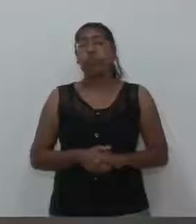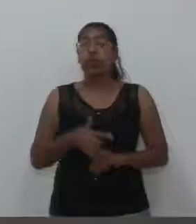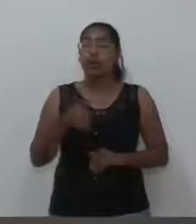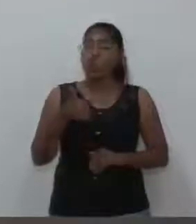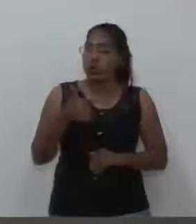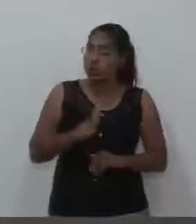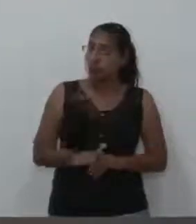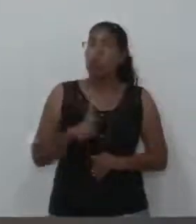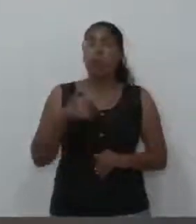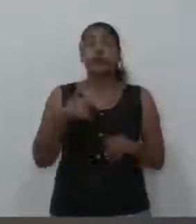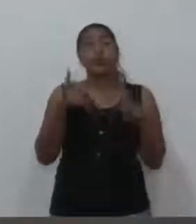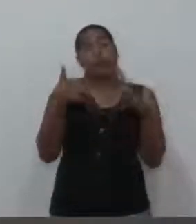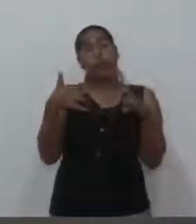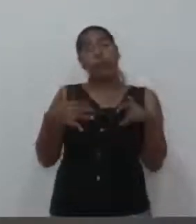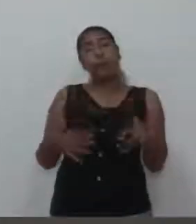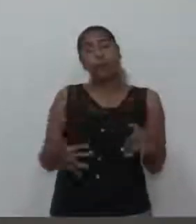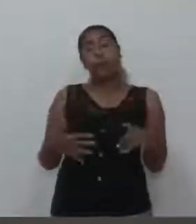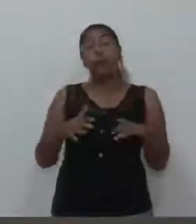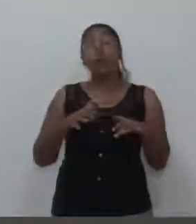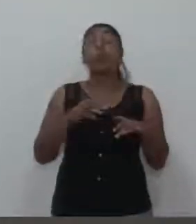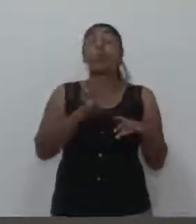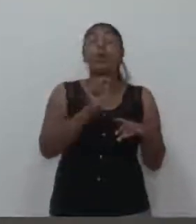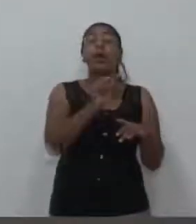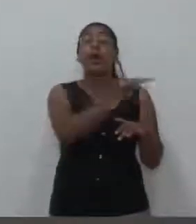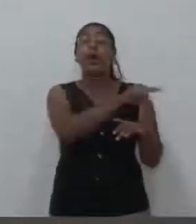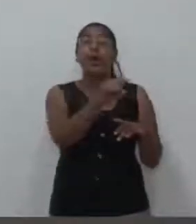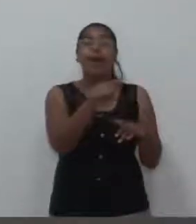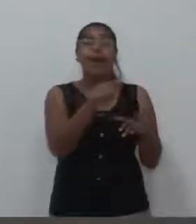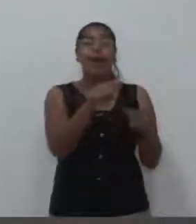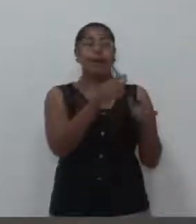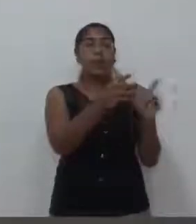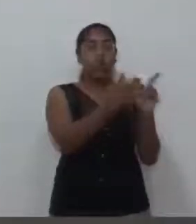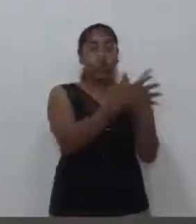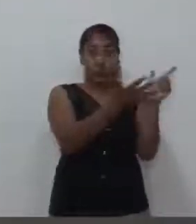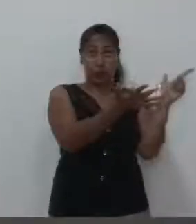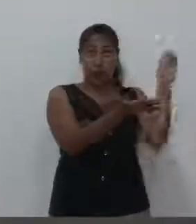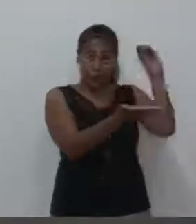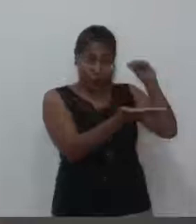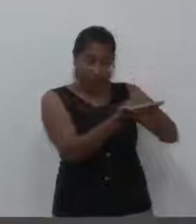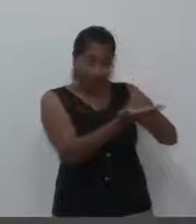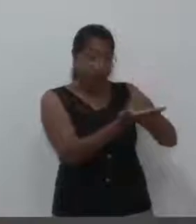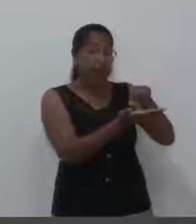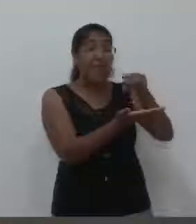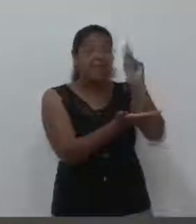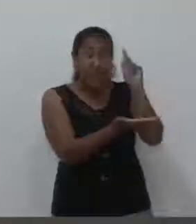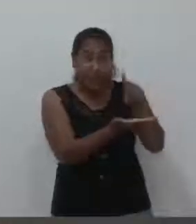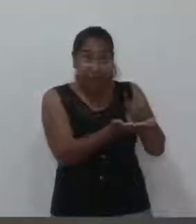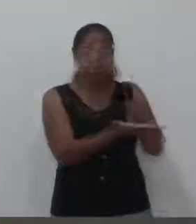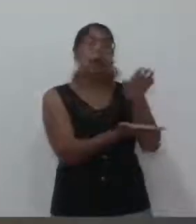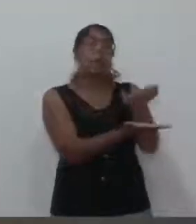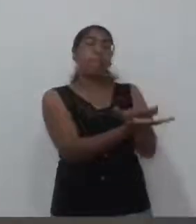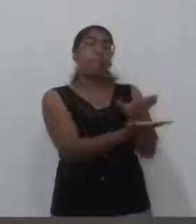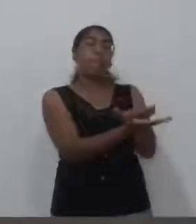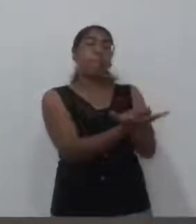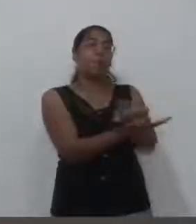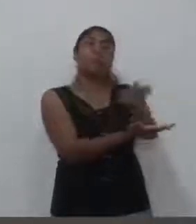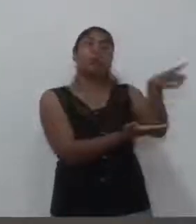dizer, e elogiar os bons jornalistas que relatam os fatos tais quais eles são.